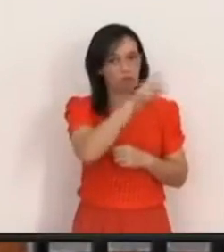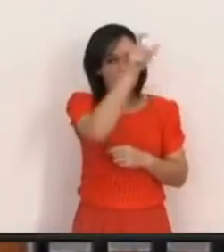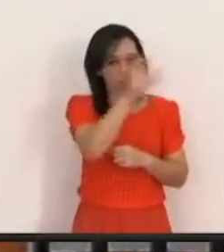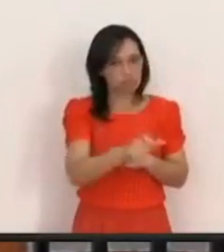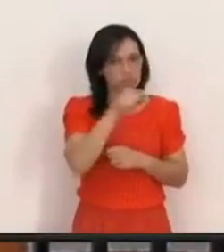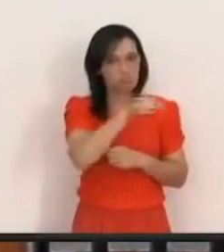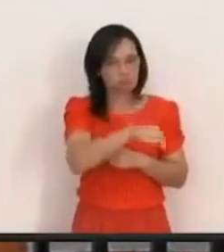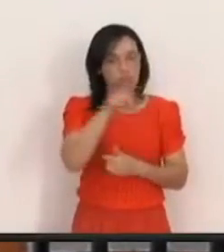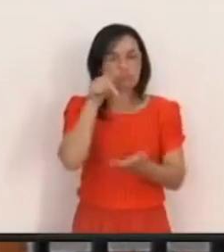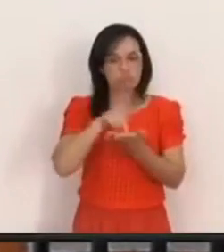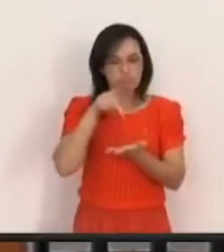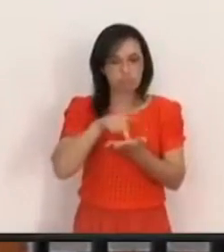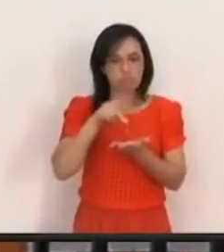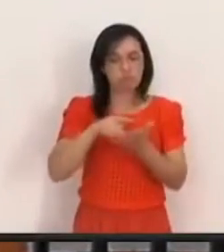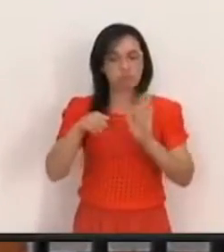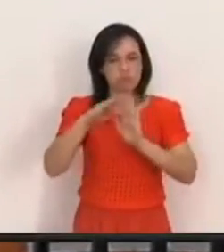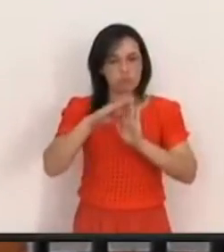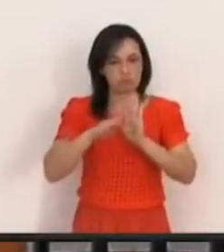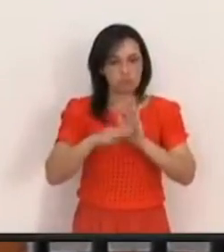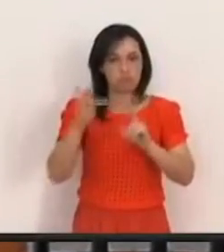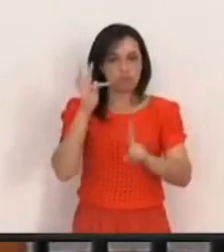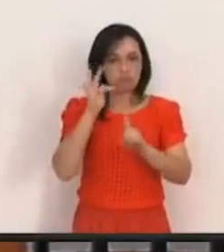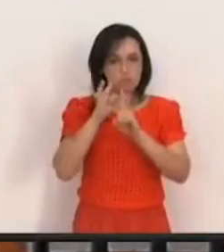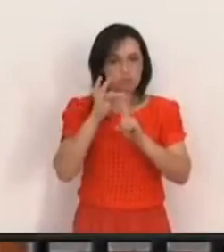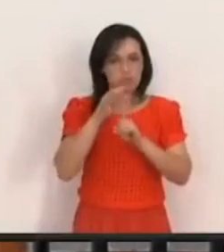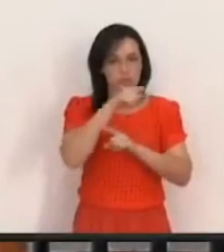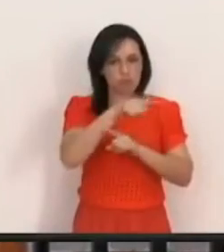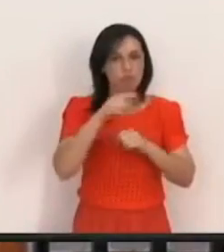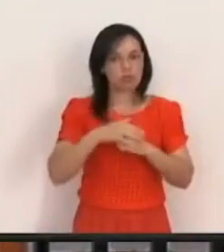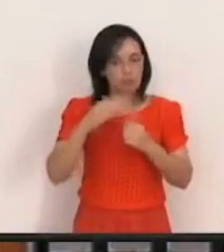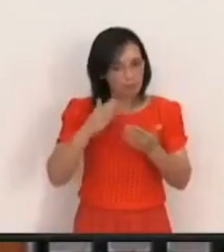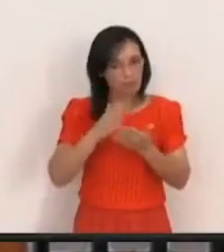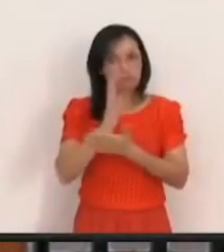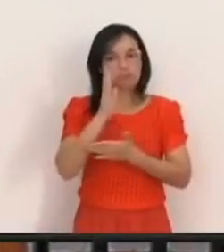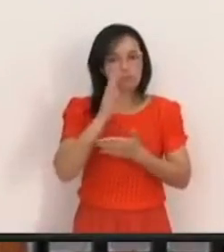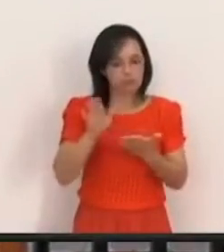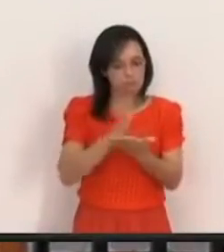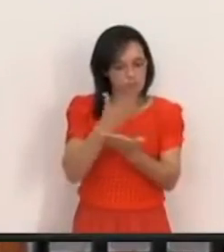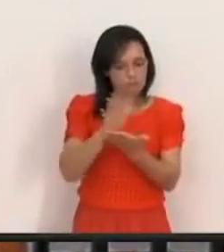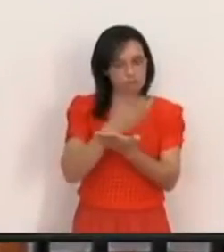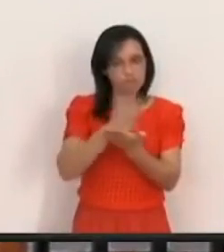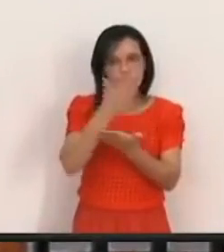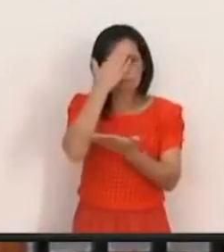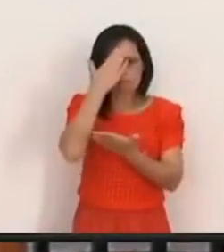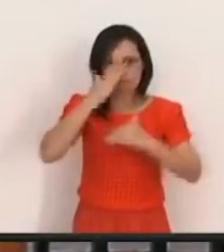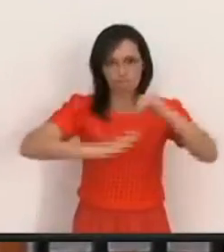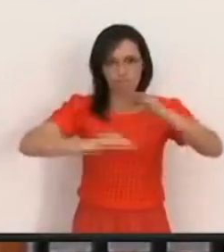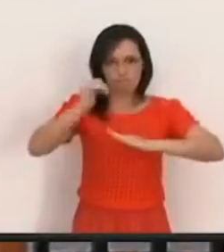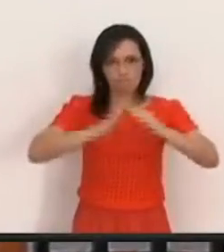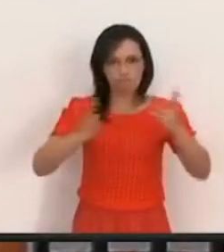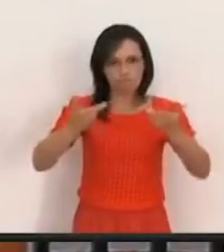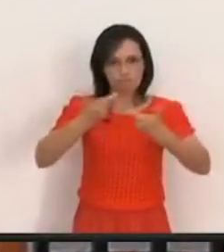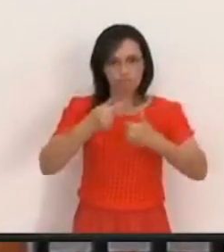realmente está dentro daquele princípio de Timóteo Obreiro aprovado Que maneja bem a palavra da verdade